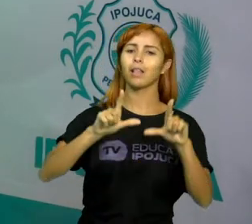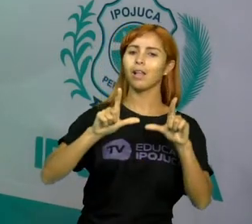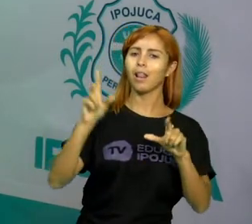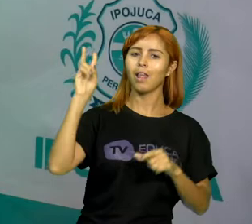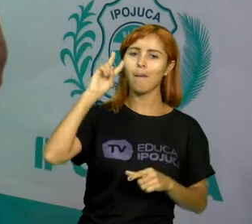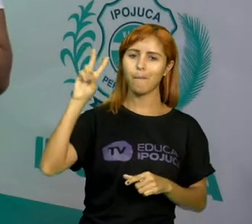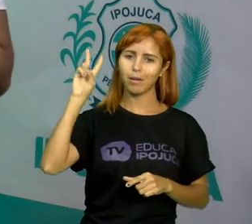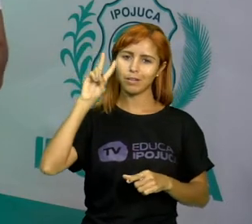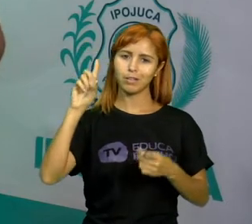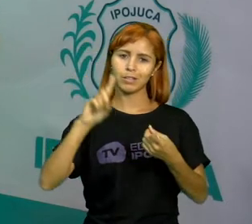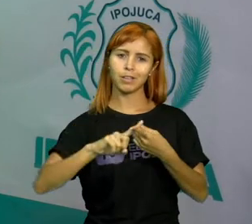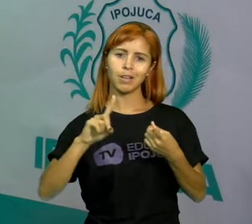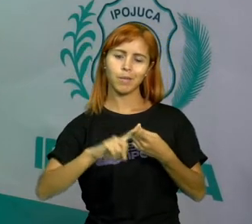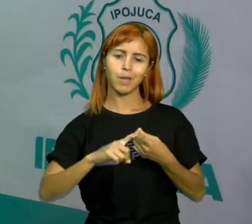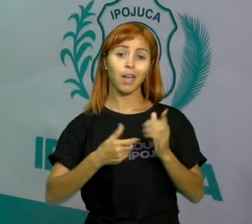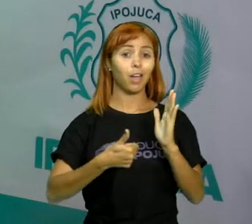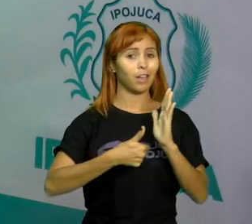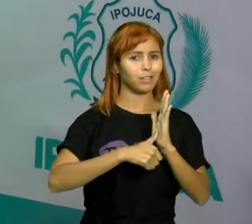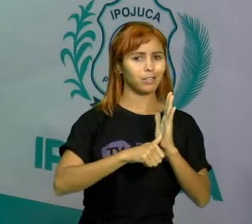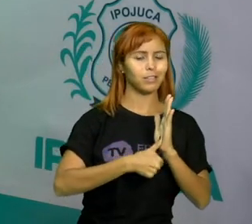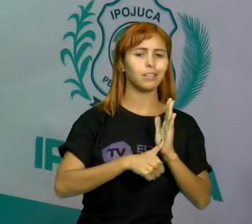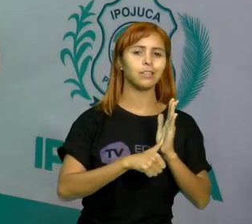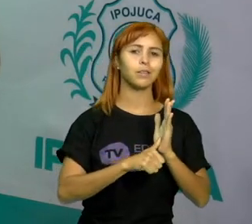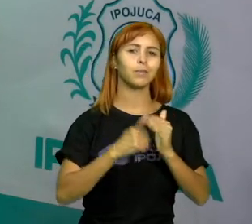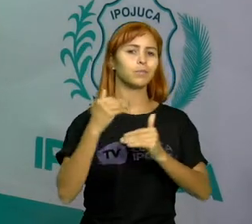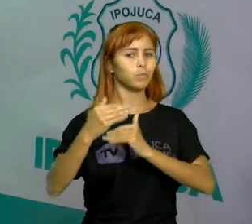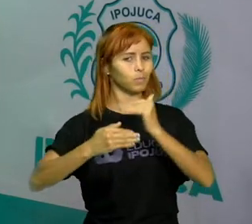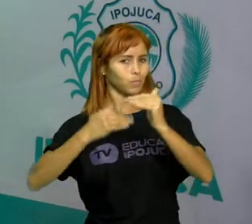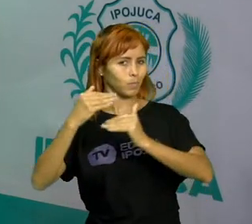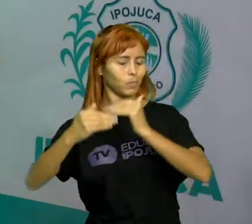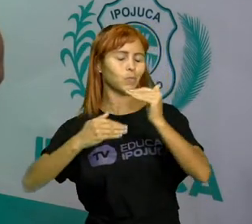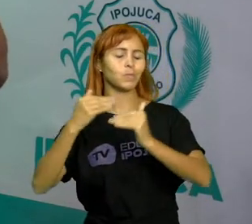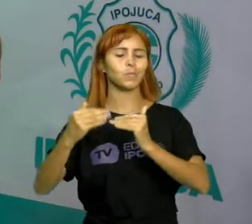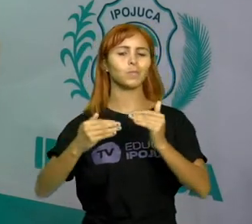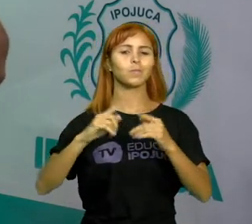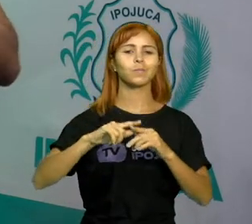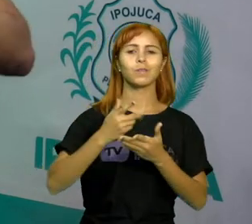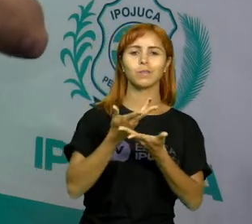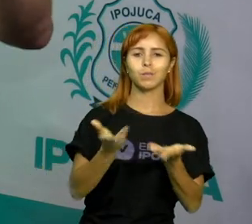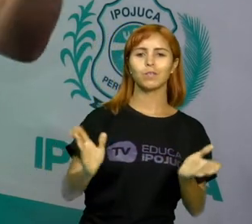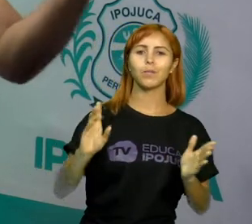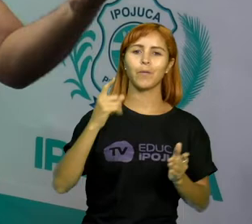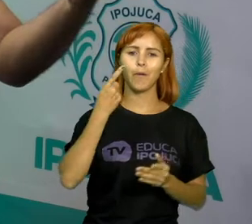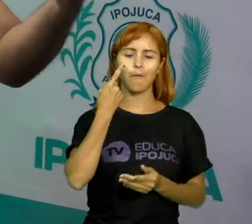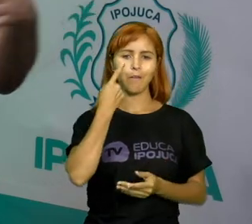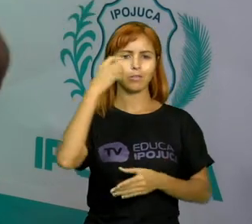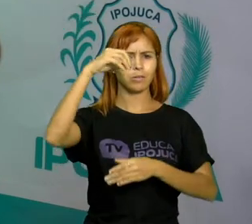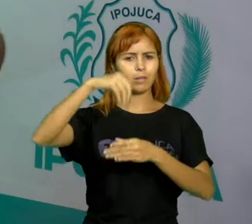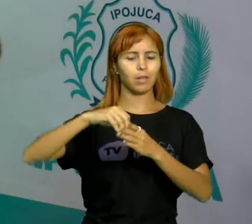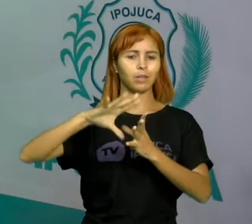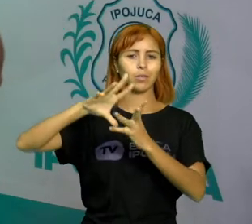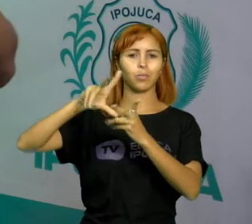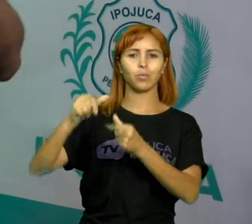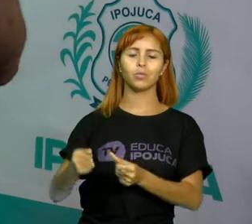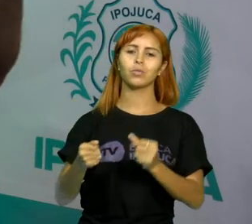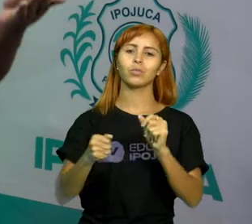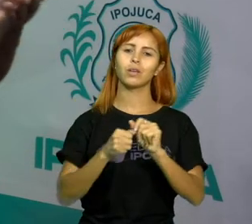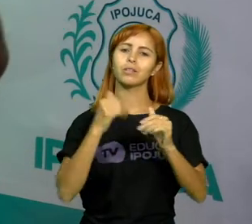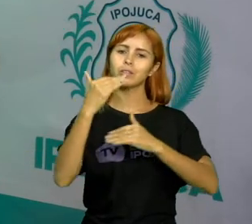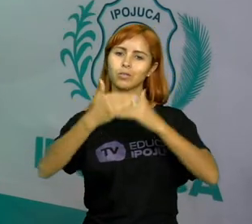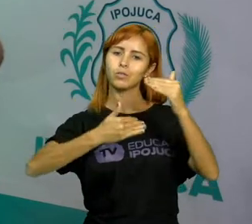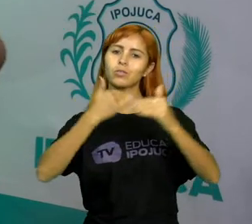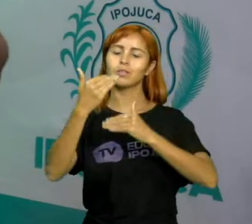lembrando que a identidade é um processo de construção. Quando eu me vejo no mundo, eu me vejo em fase de